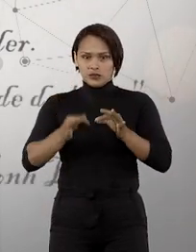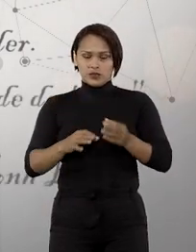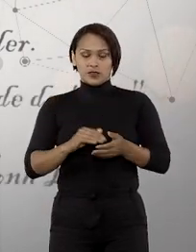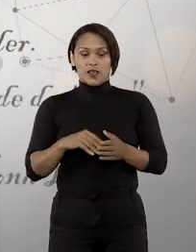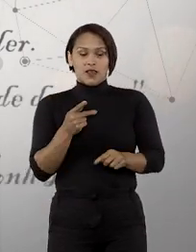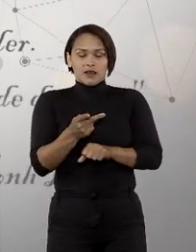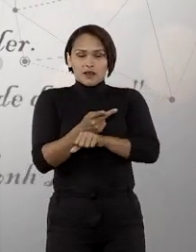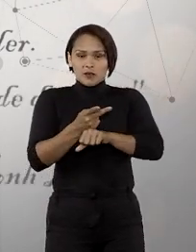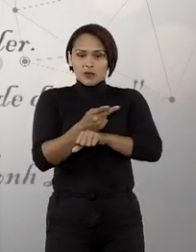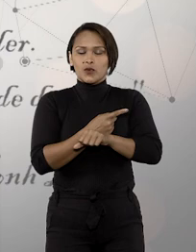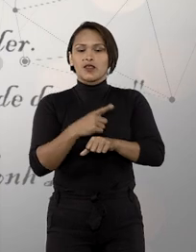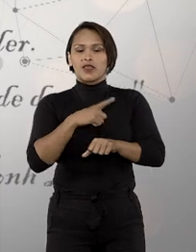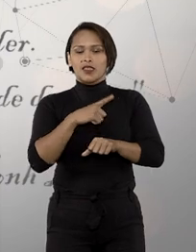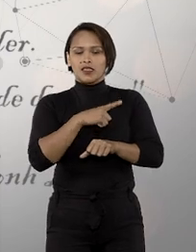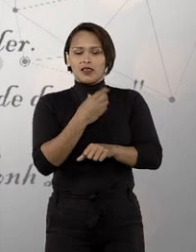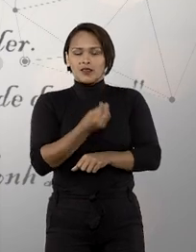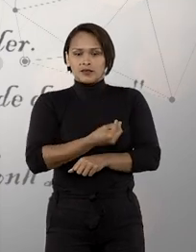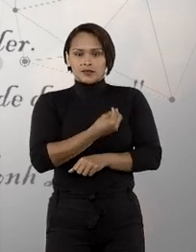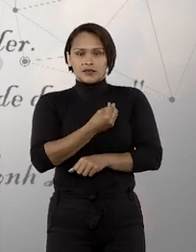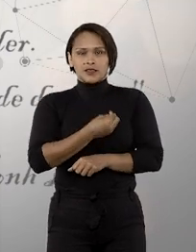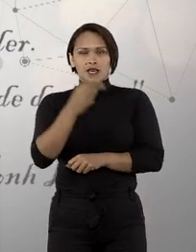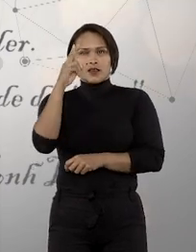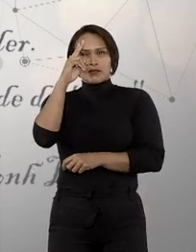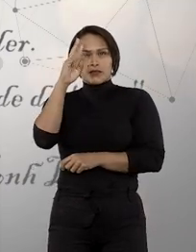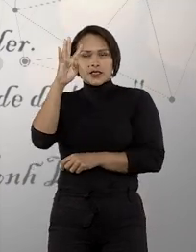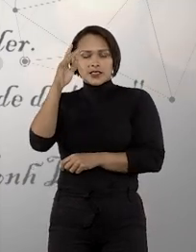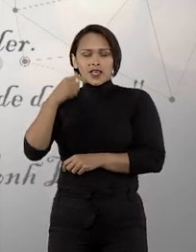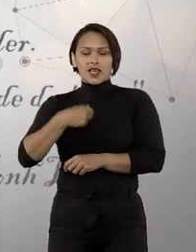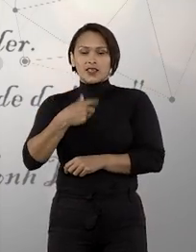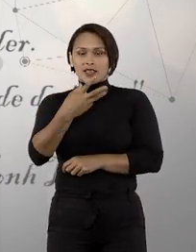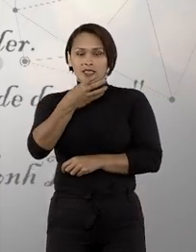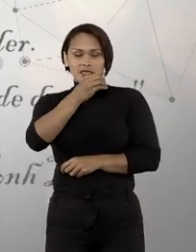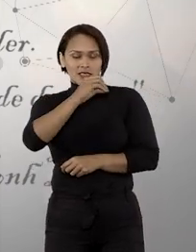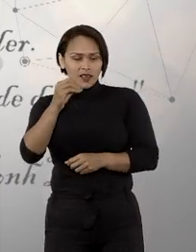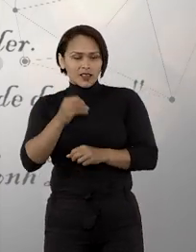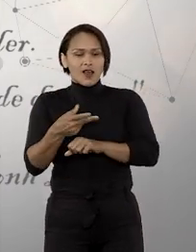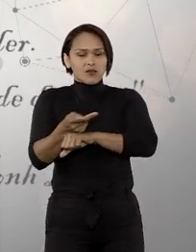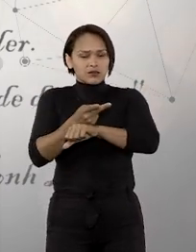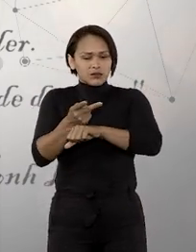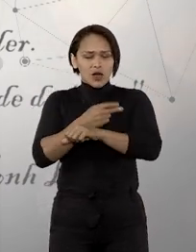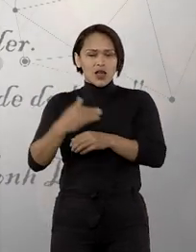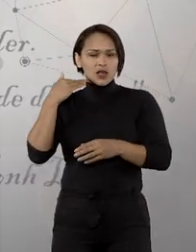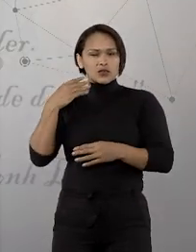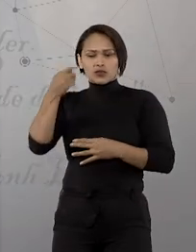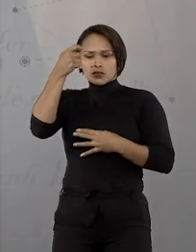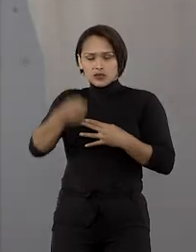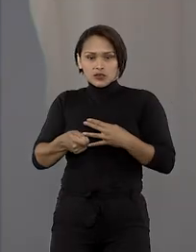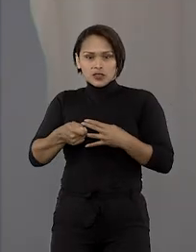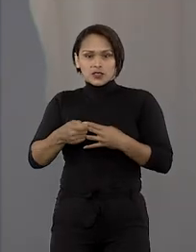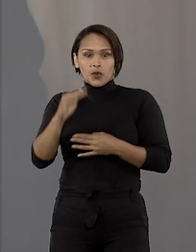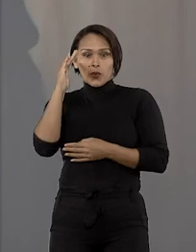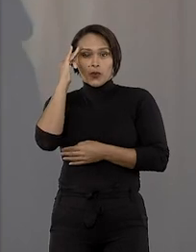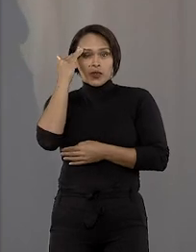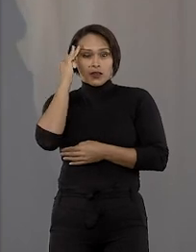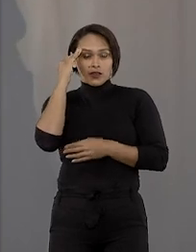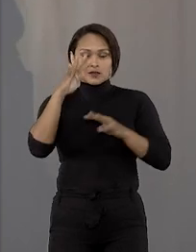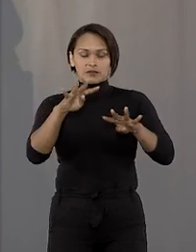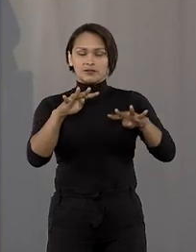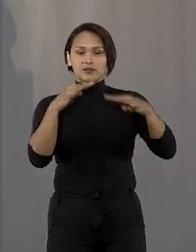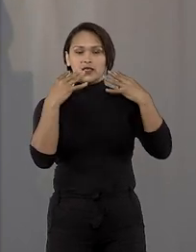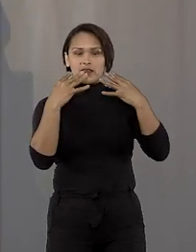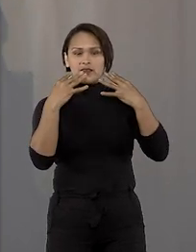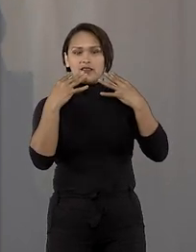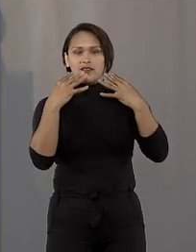E eu procurei ter essa virtude. Nesses 30 anos, procurei ter essa virtude do juiz. A virtude é a